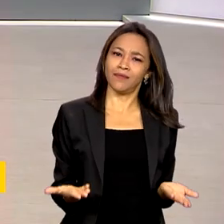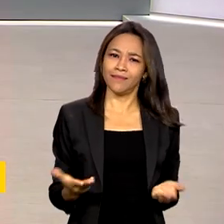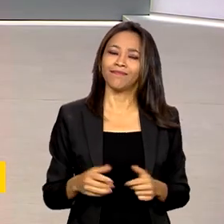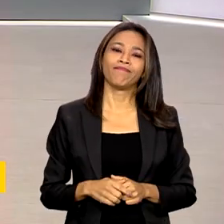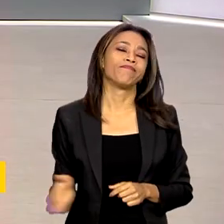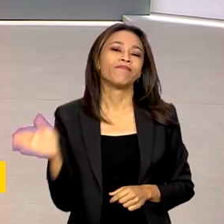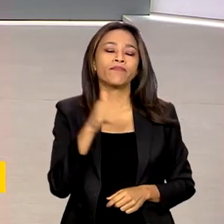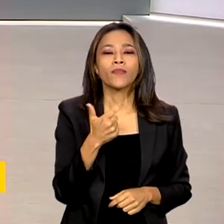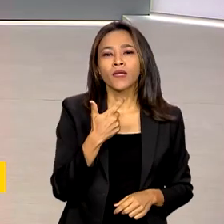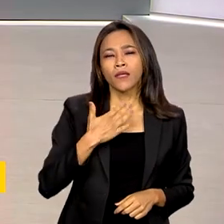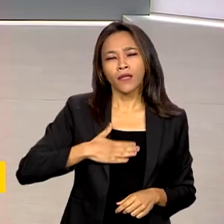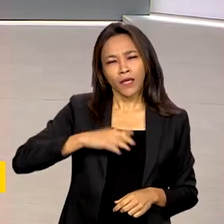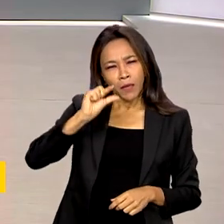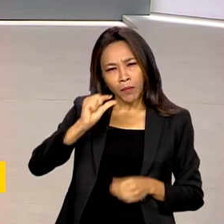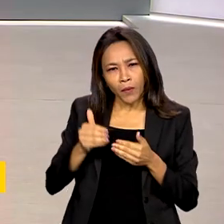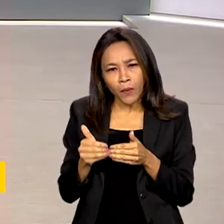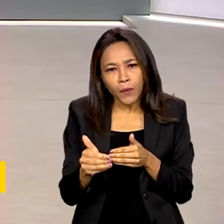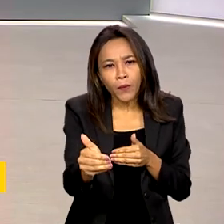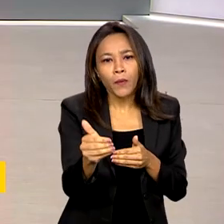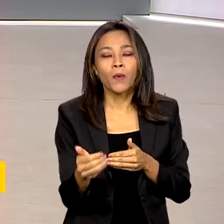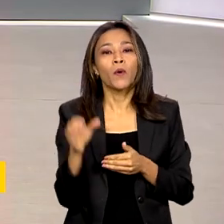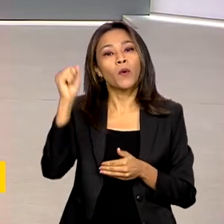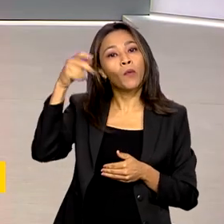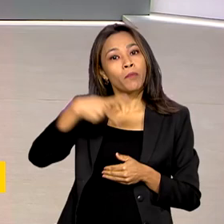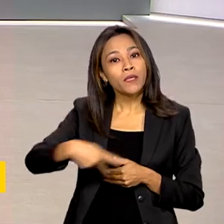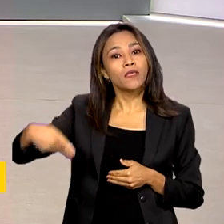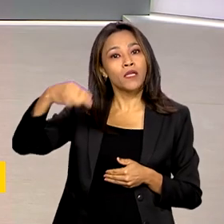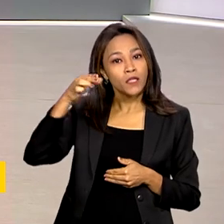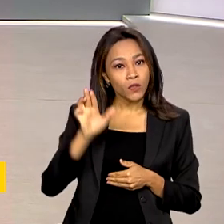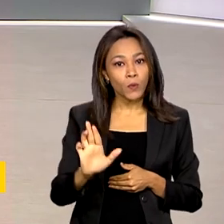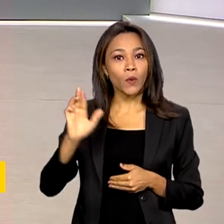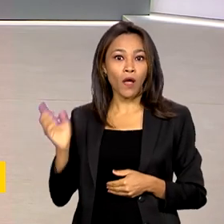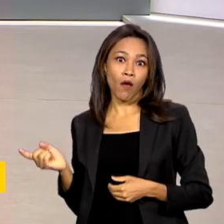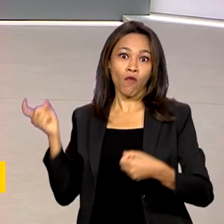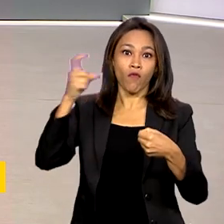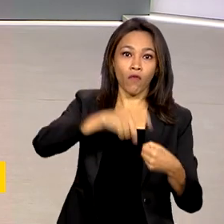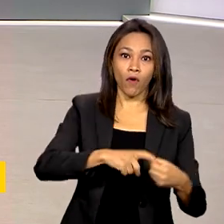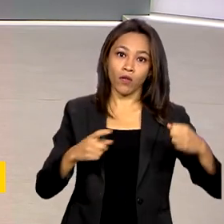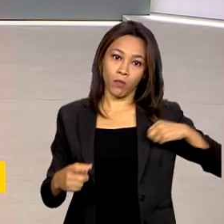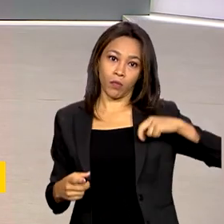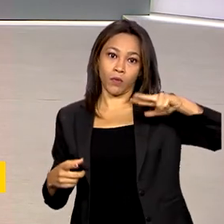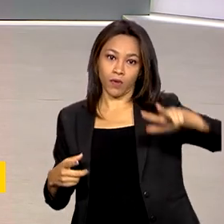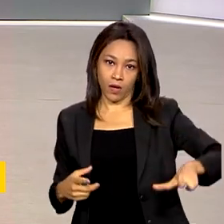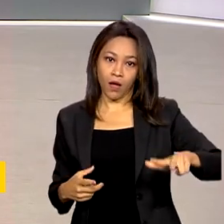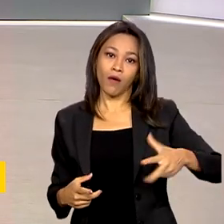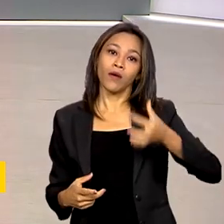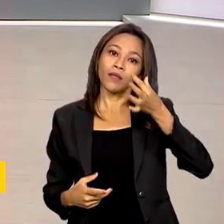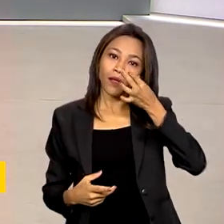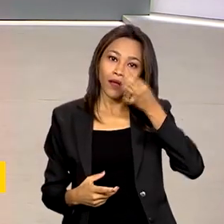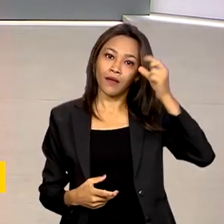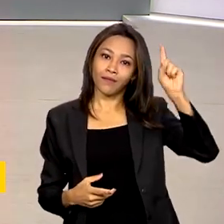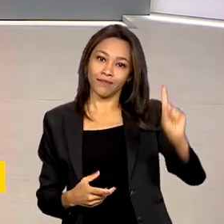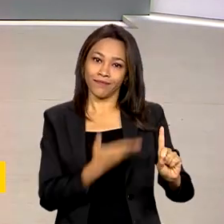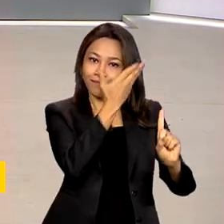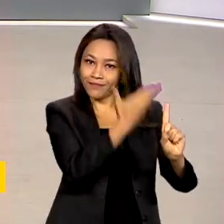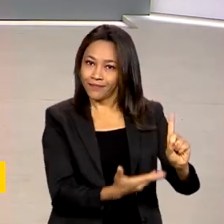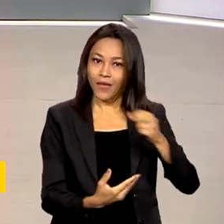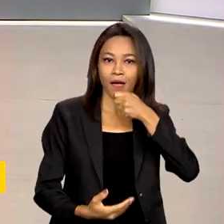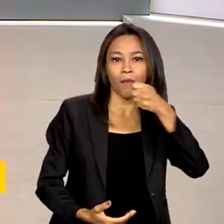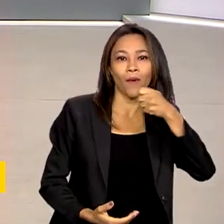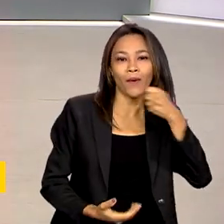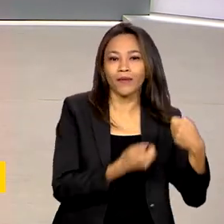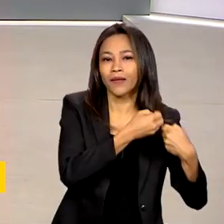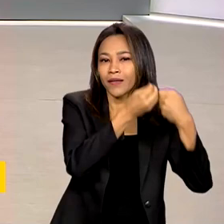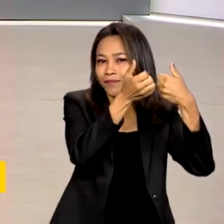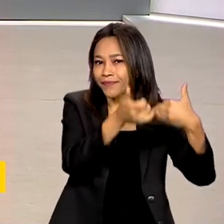E daqui a pouco o presidente Lula retorna para Lisboa, em Portugal, onde está a repórter Gabriela Noronha, que traz mais informações